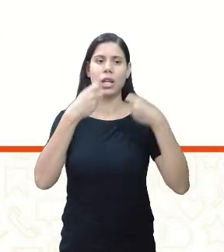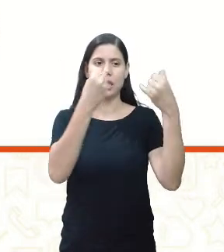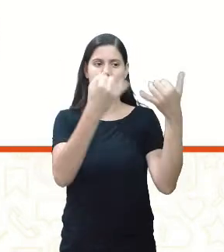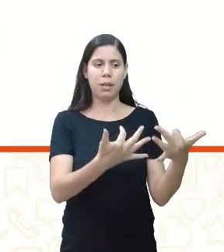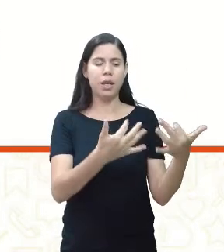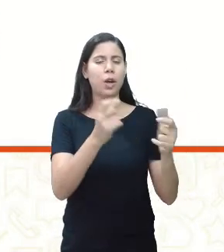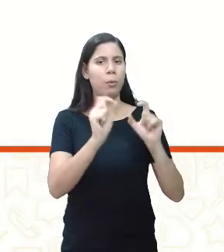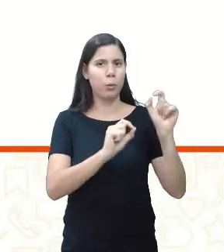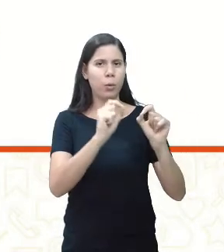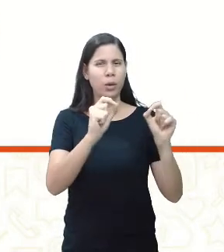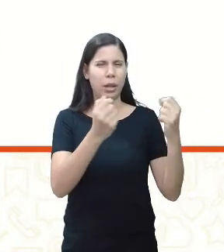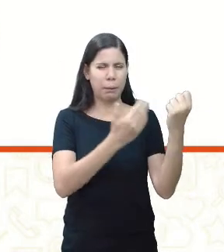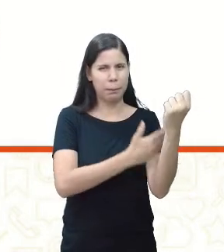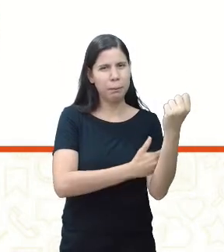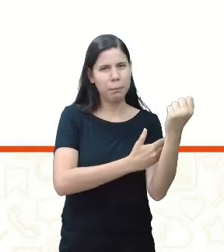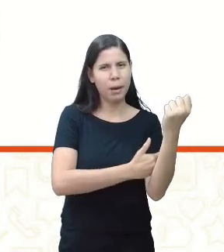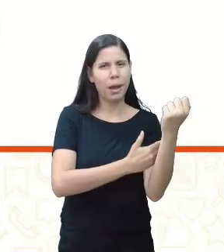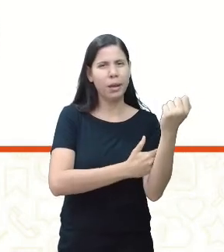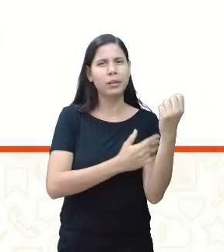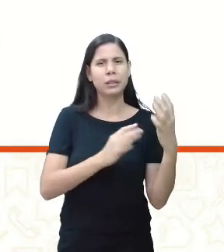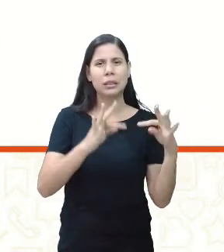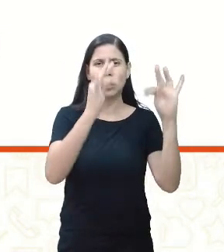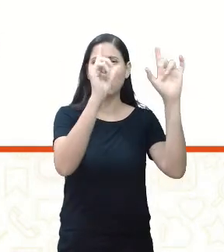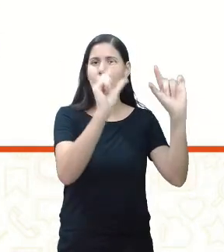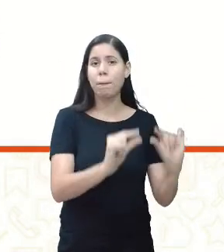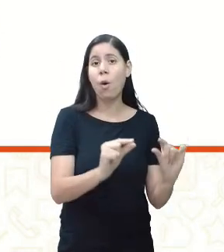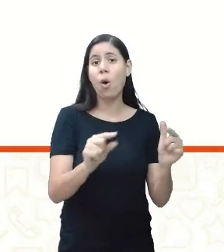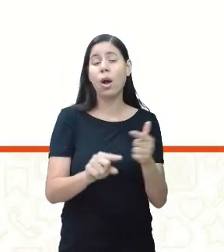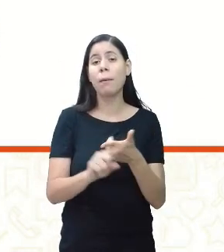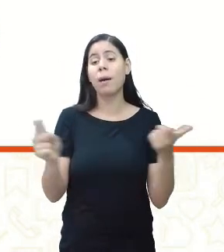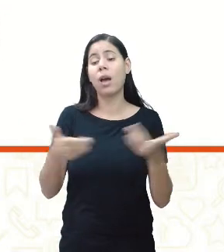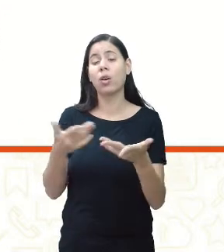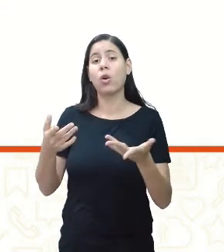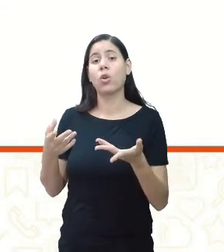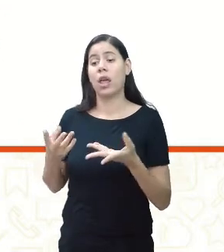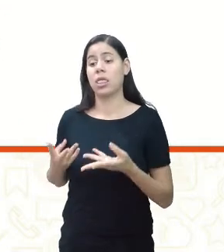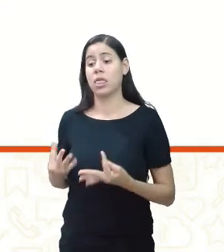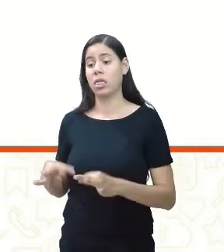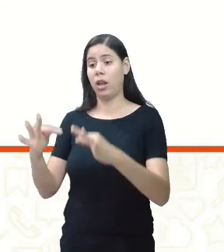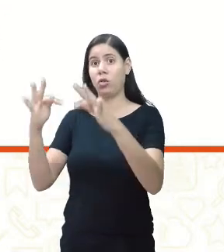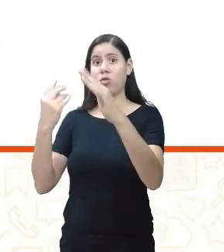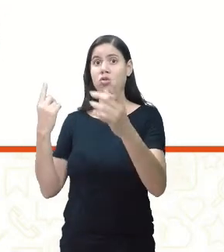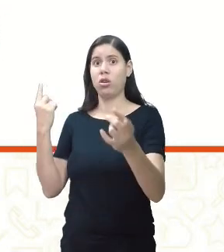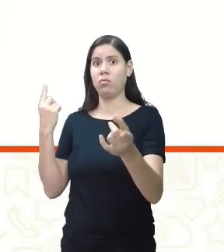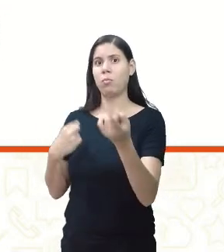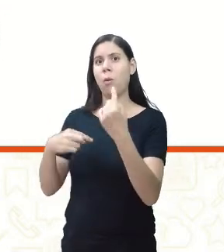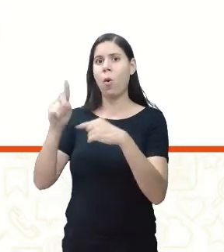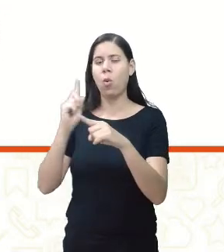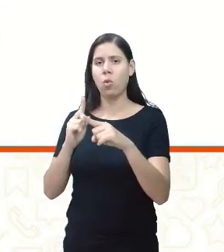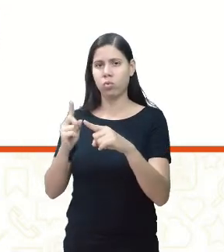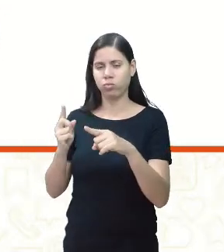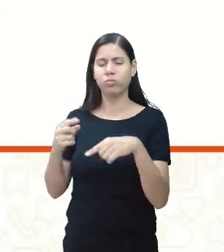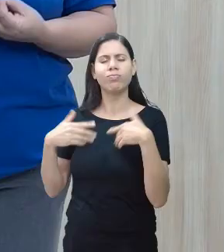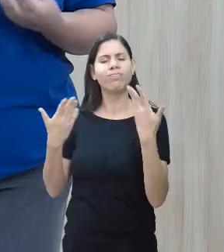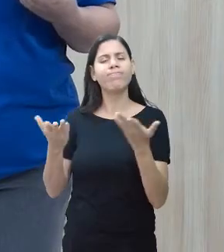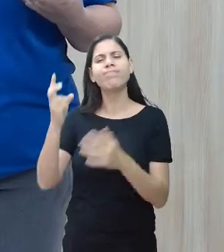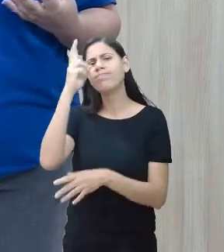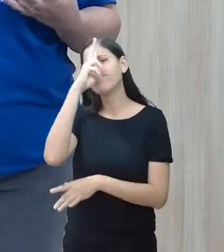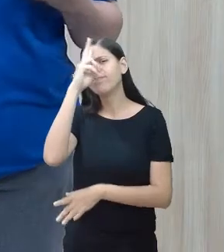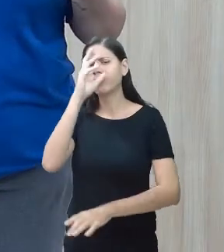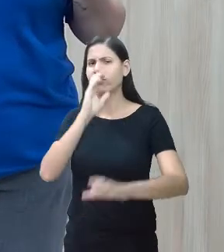de baixa tecnologia. Agora, nós vamos falar de alta tecnologia. Lembrando que a comunicação